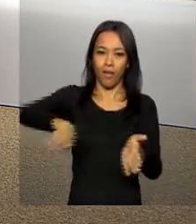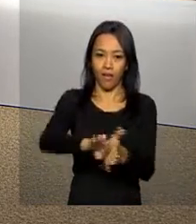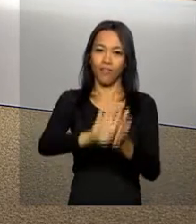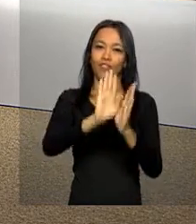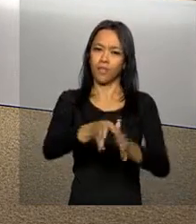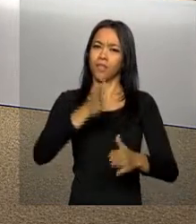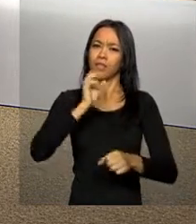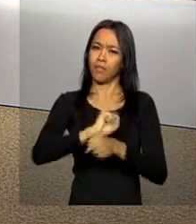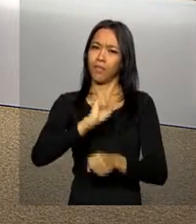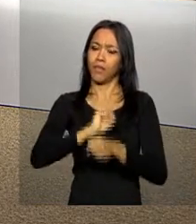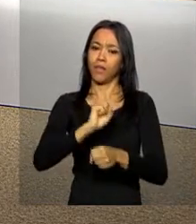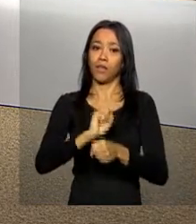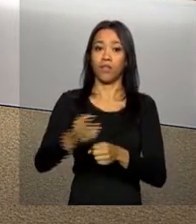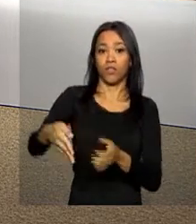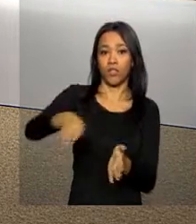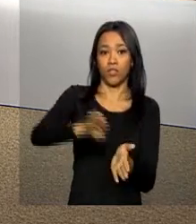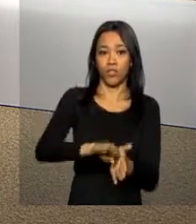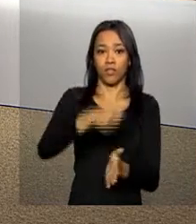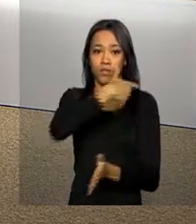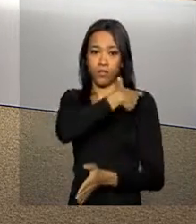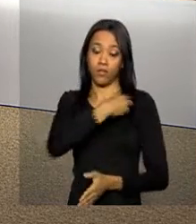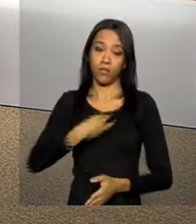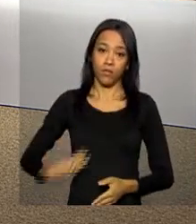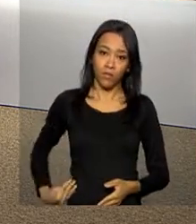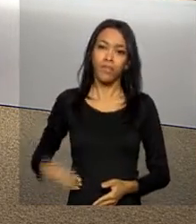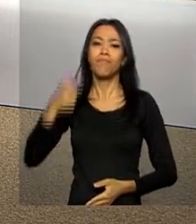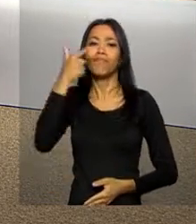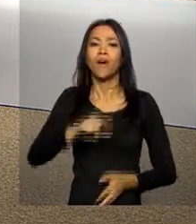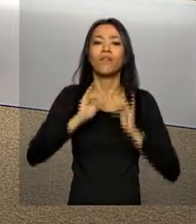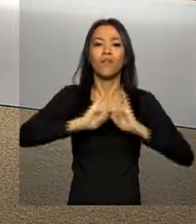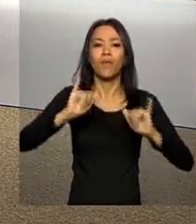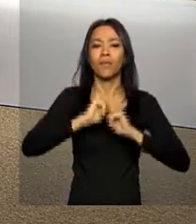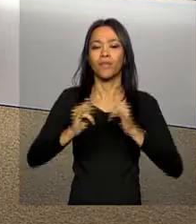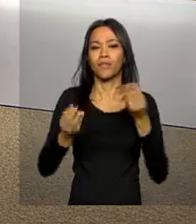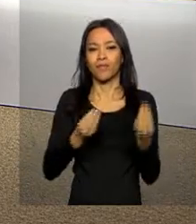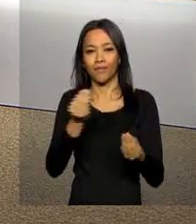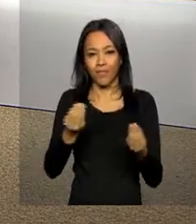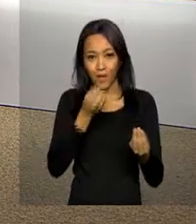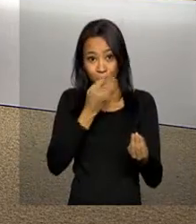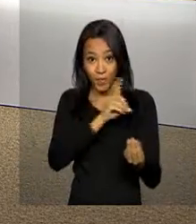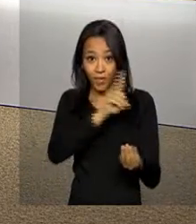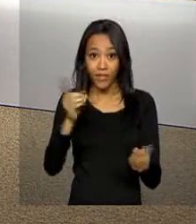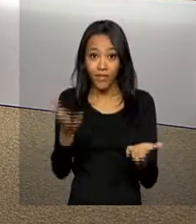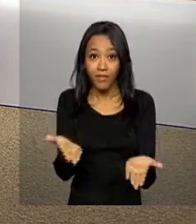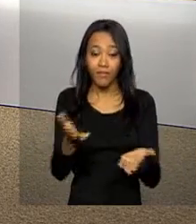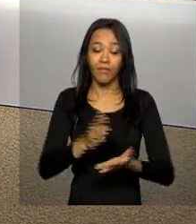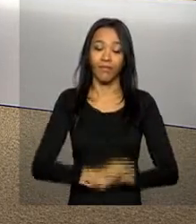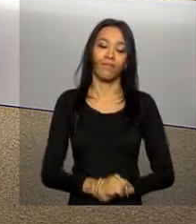aguardando a chegada da ministra e tem mais informações para nós. Carandina, muito bom dia!